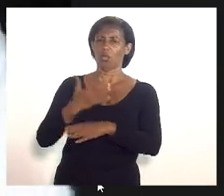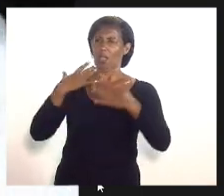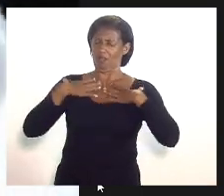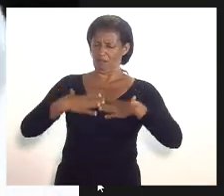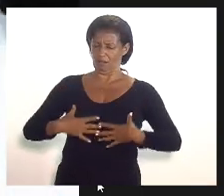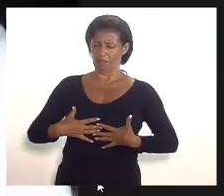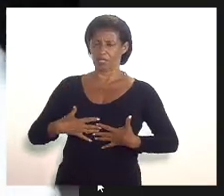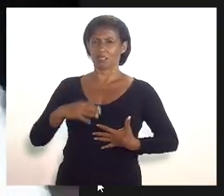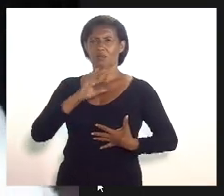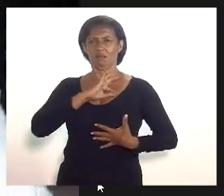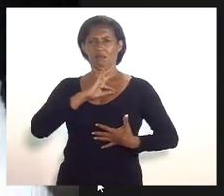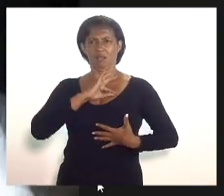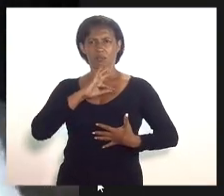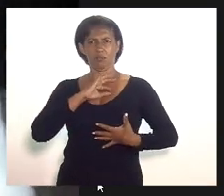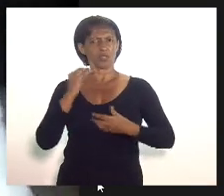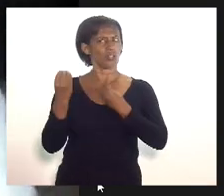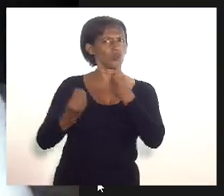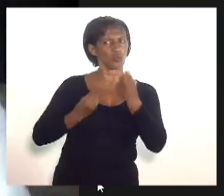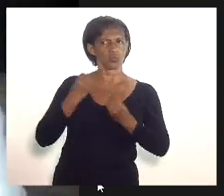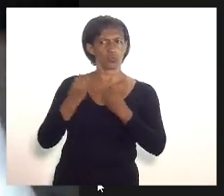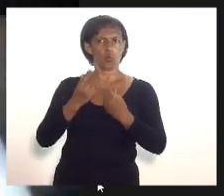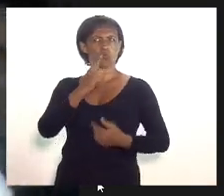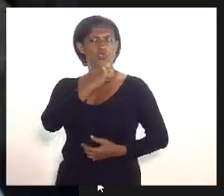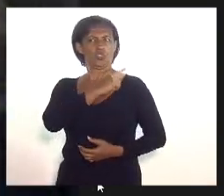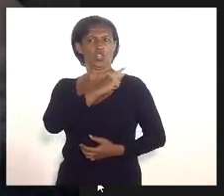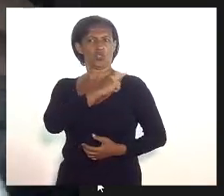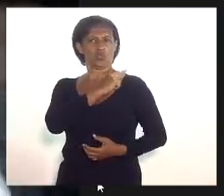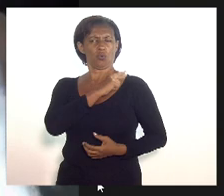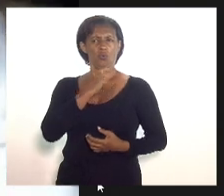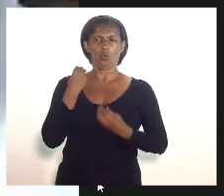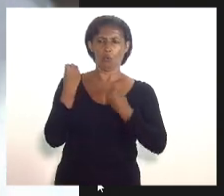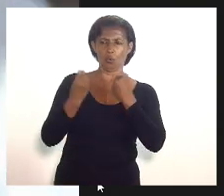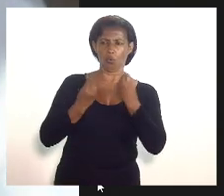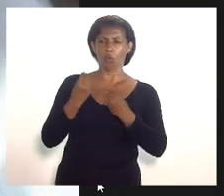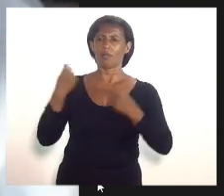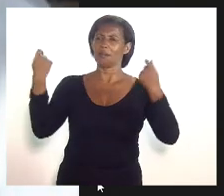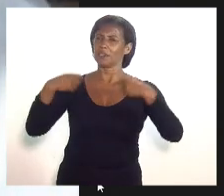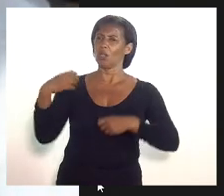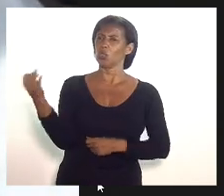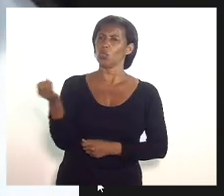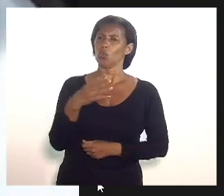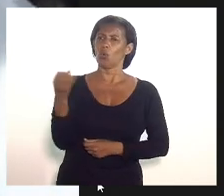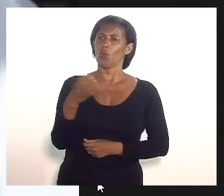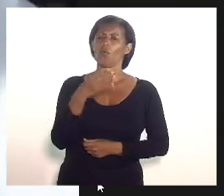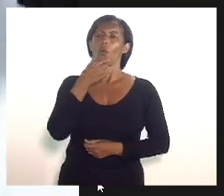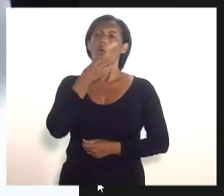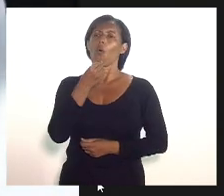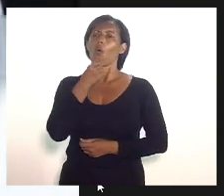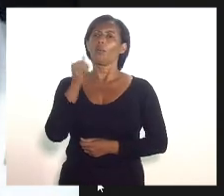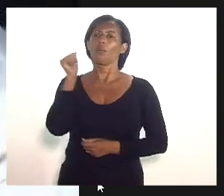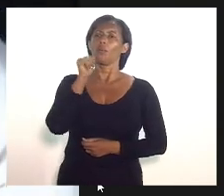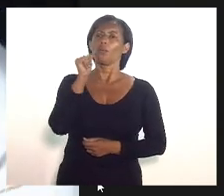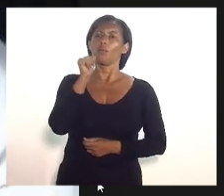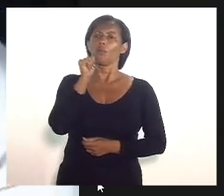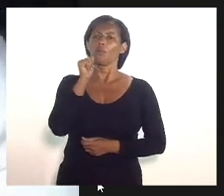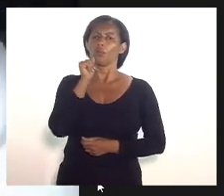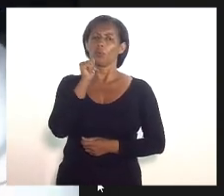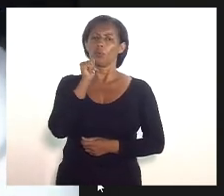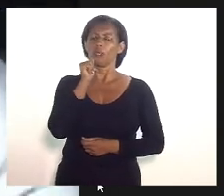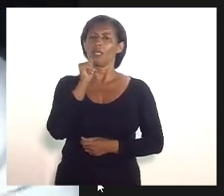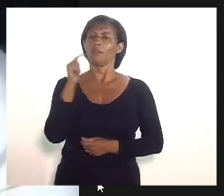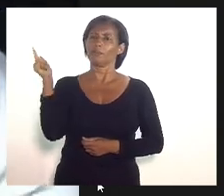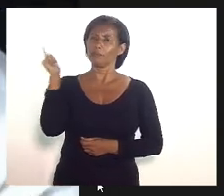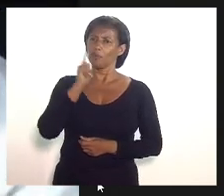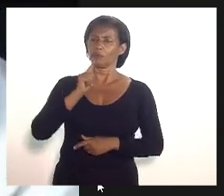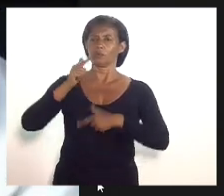e mostrando que como gestor ele precisa de novos homens e mulheres para ampliar os quadros da nossa Polícia